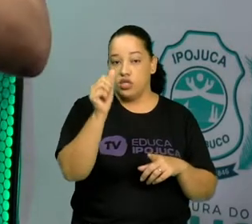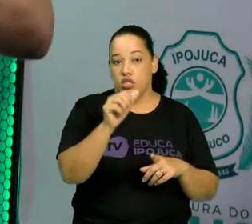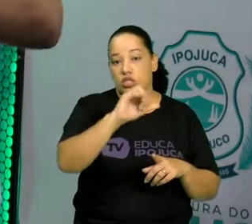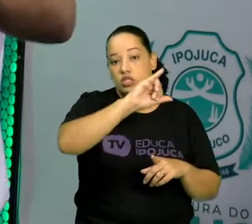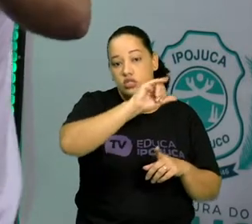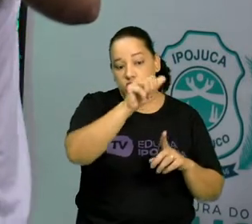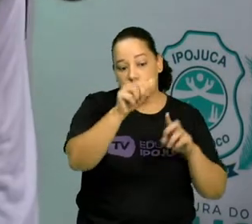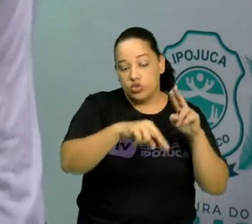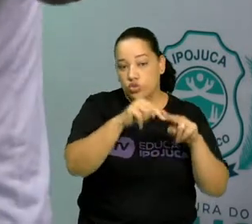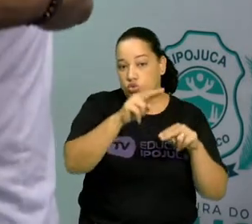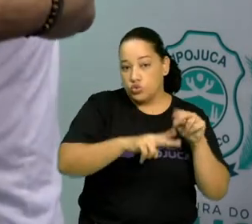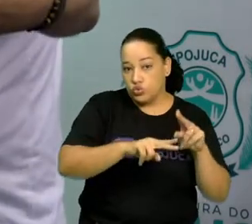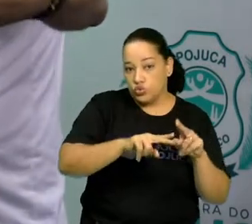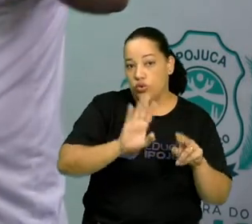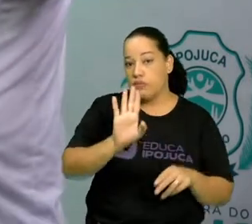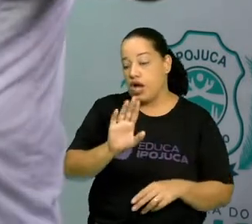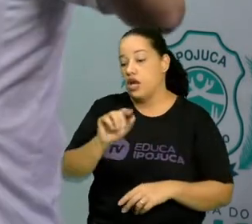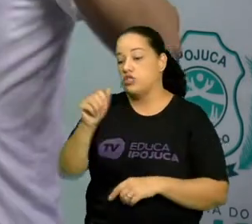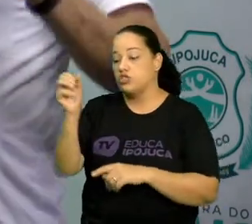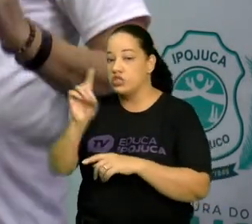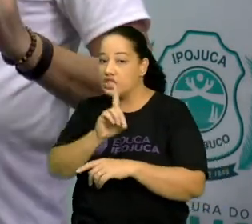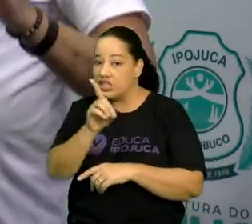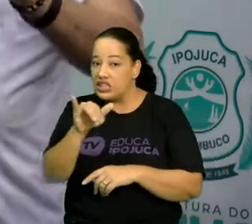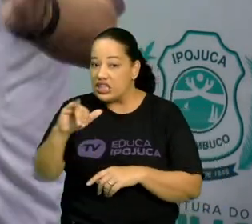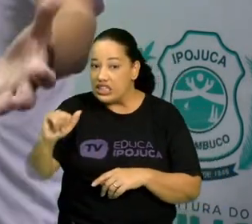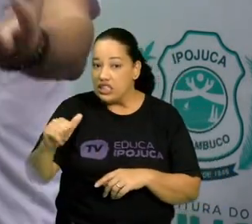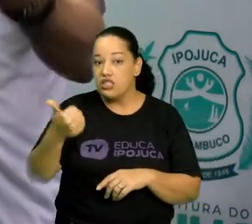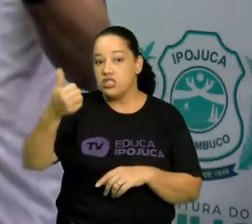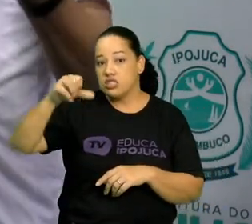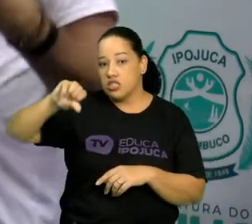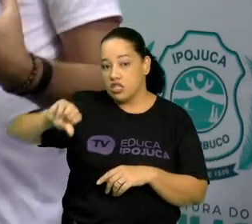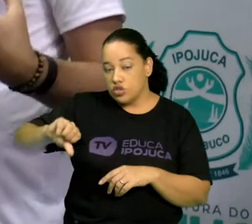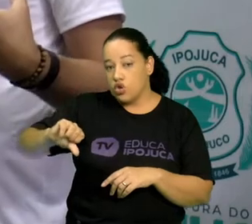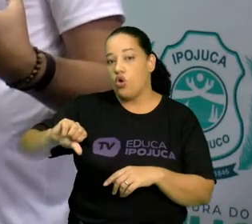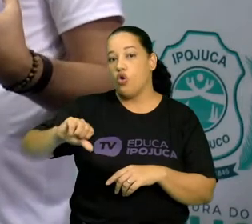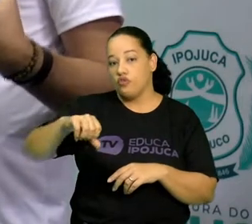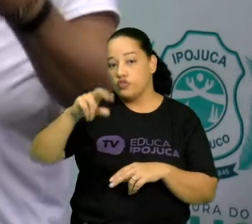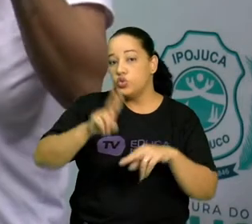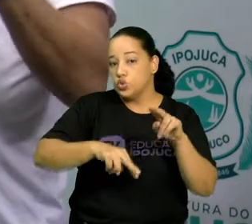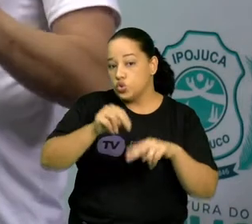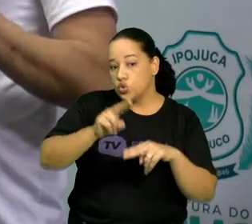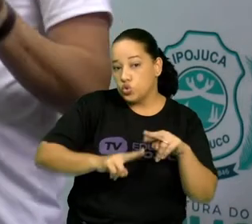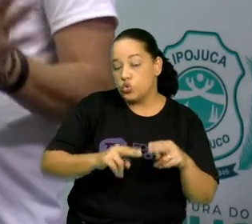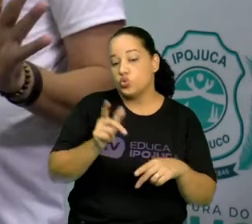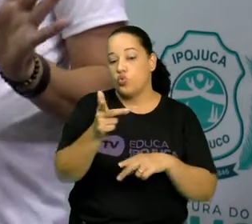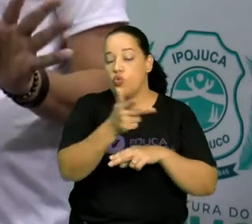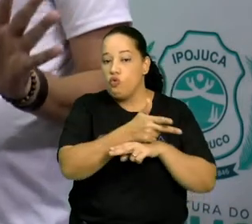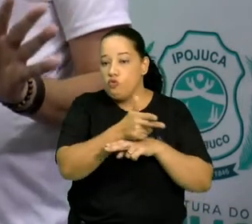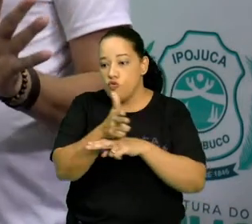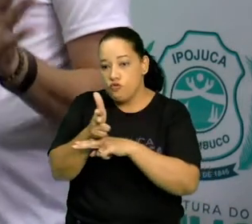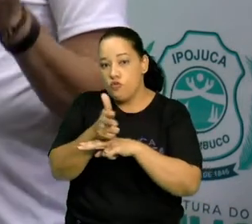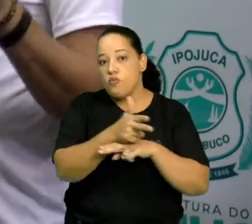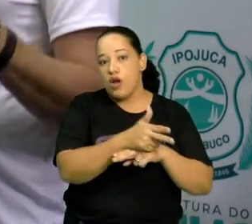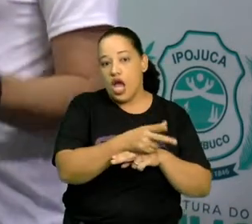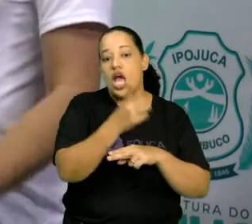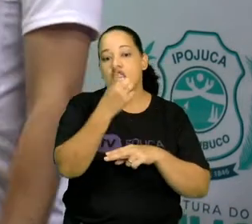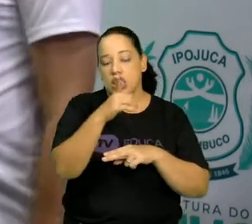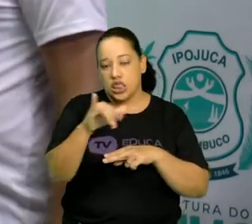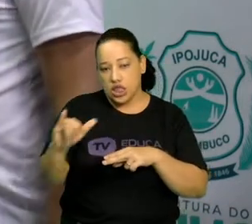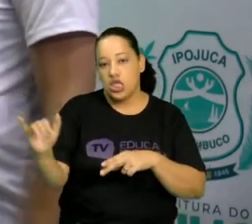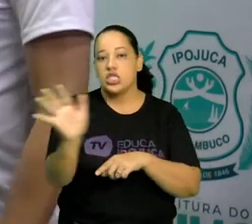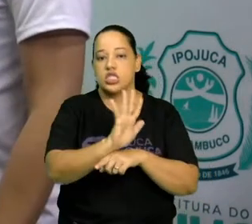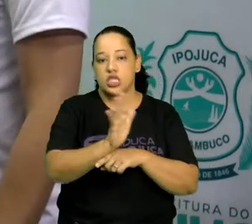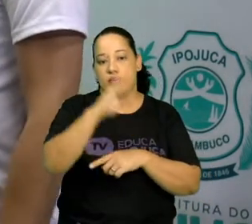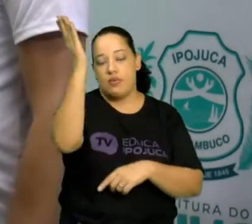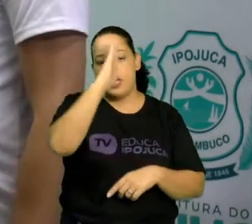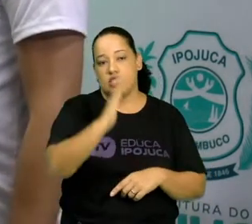Então, é a primeira exibição. Mas 19 de junho é o dia das filmagens. E aí, esse é o dia do cinema brasileiro. Massa?